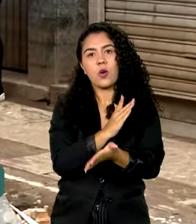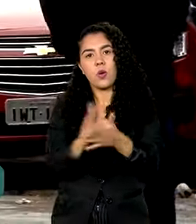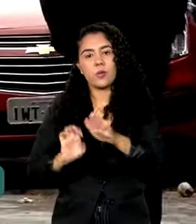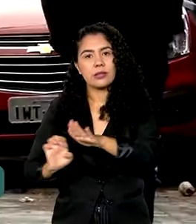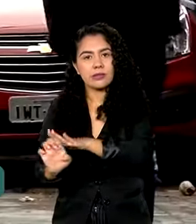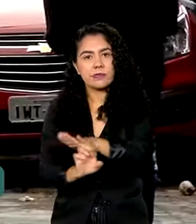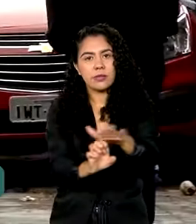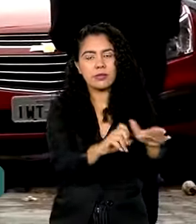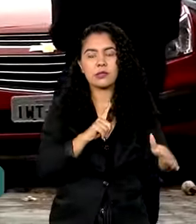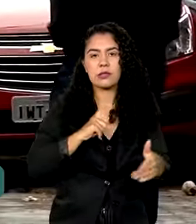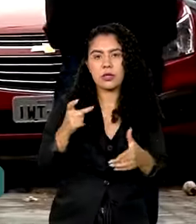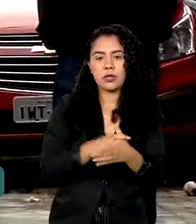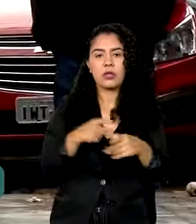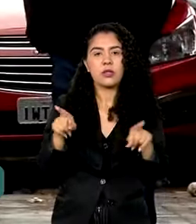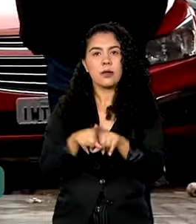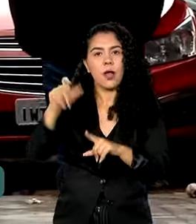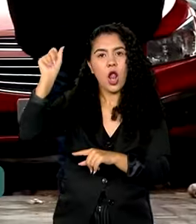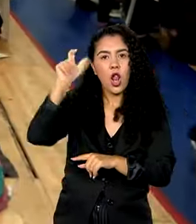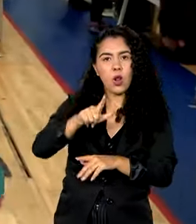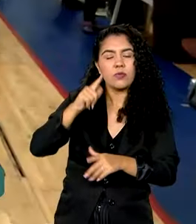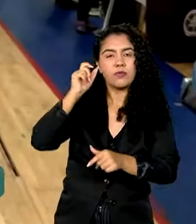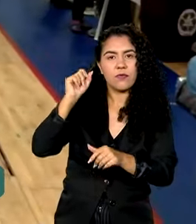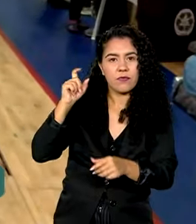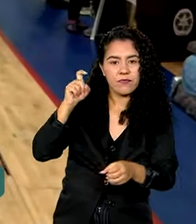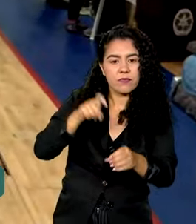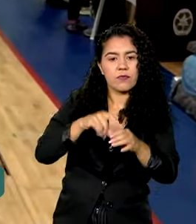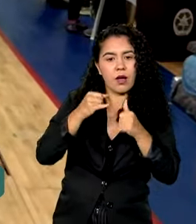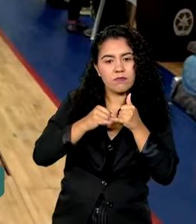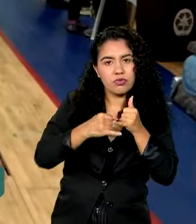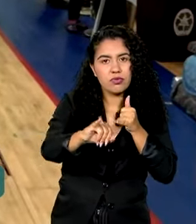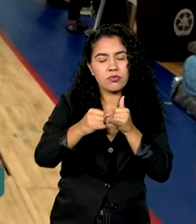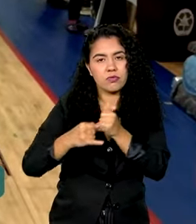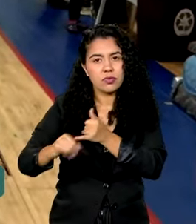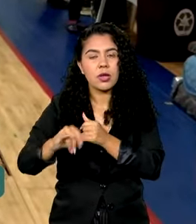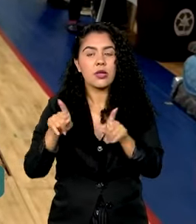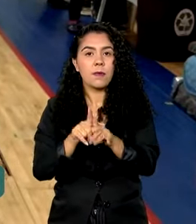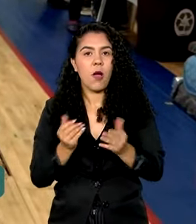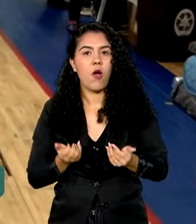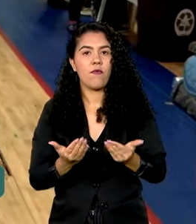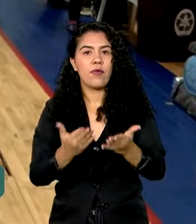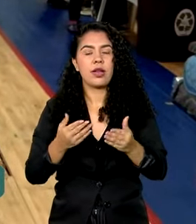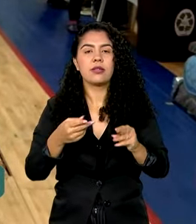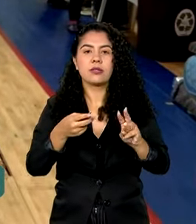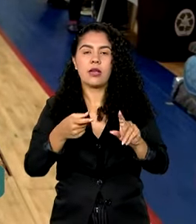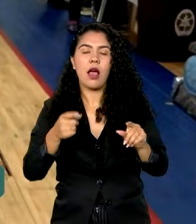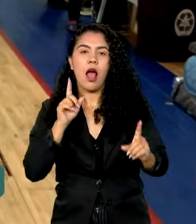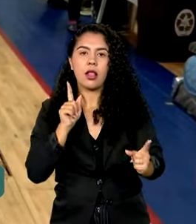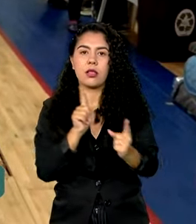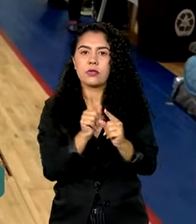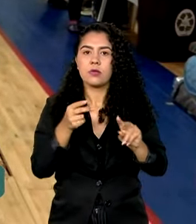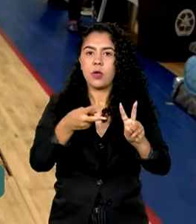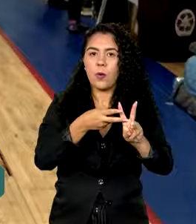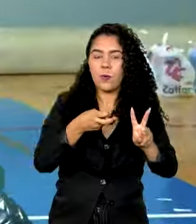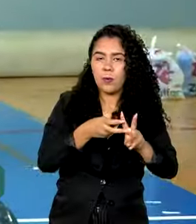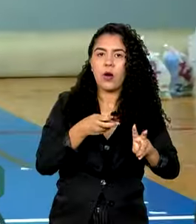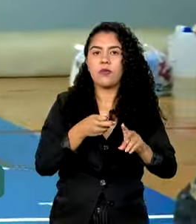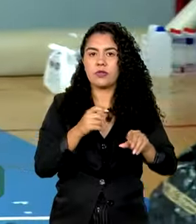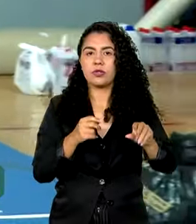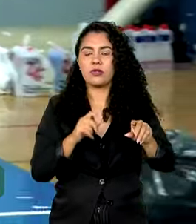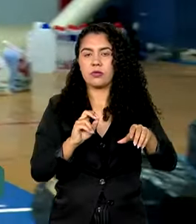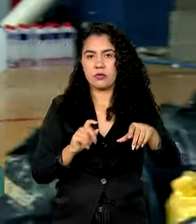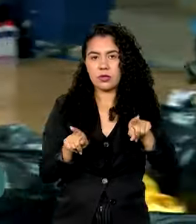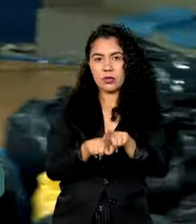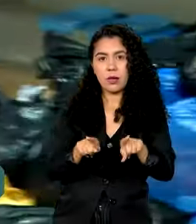energia, restabelecimento de internet, atendimento aos povos indígenas, quilombolas, povos ciganos e